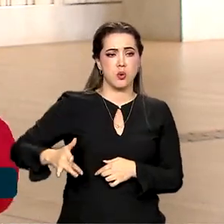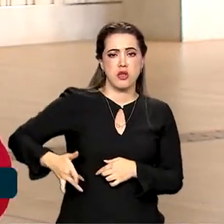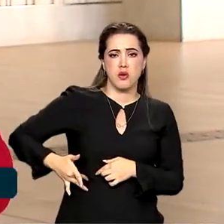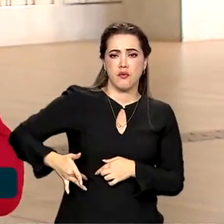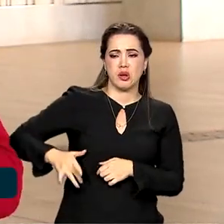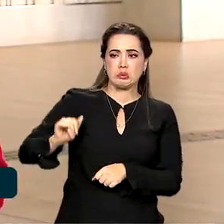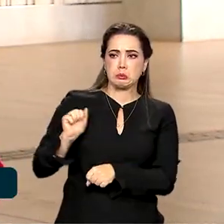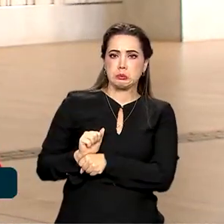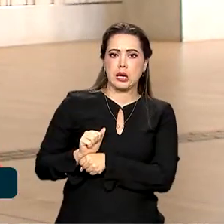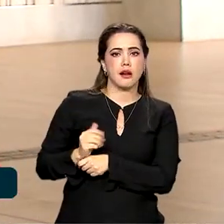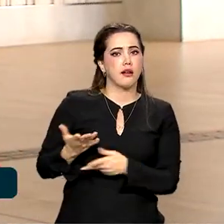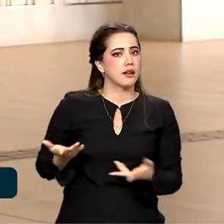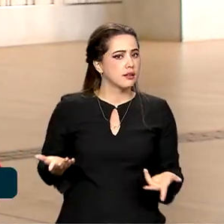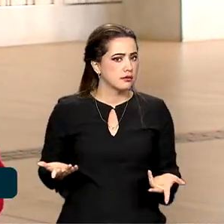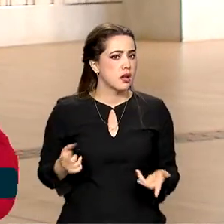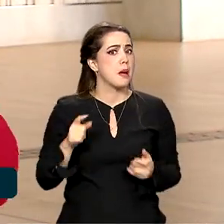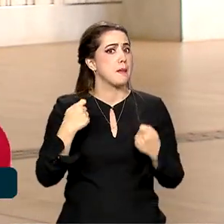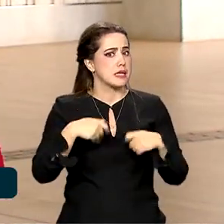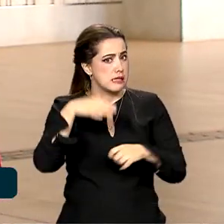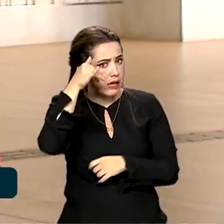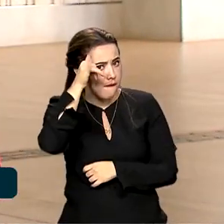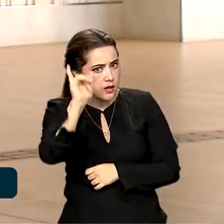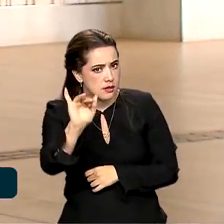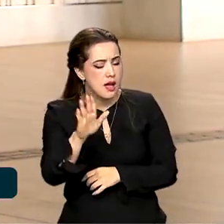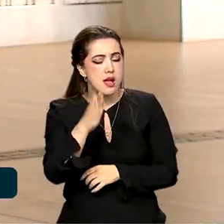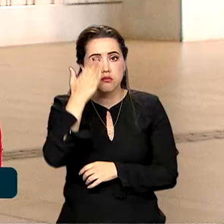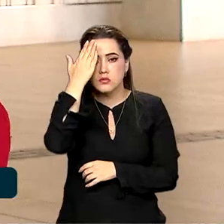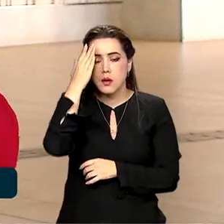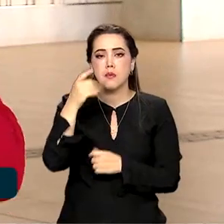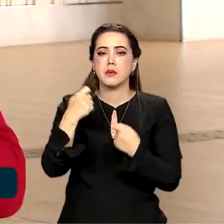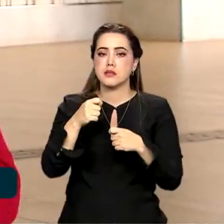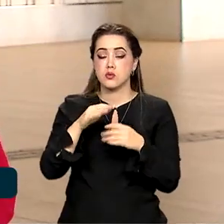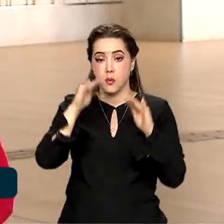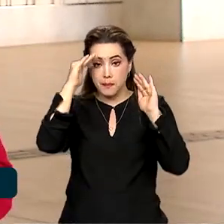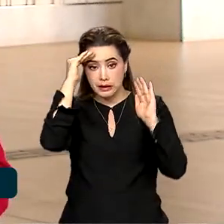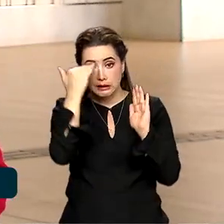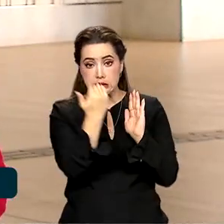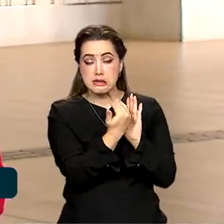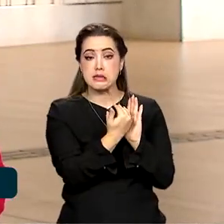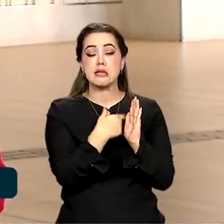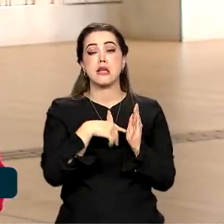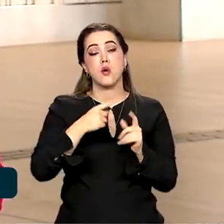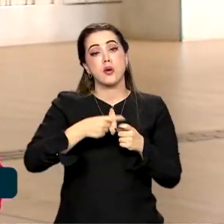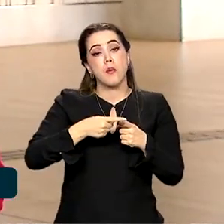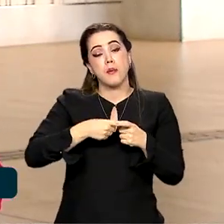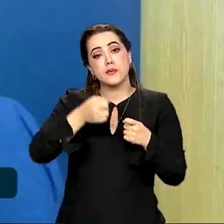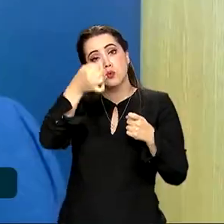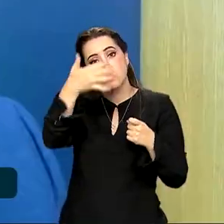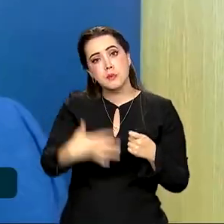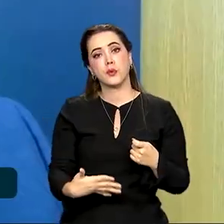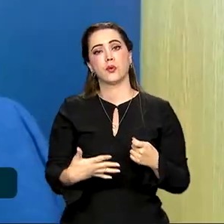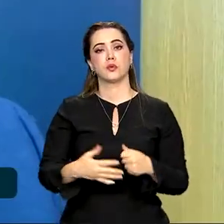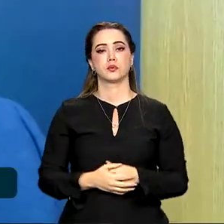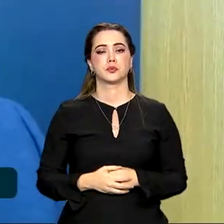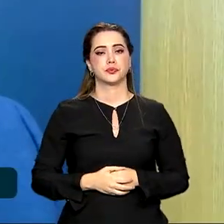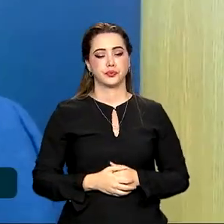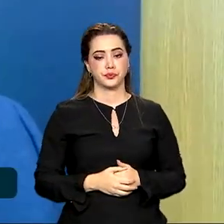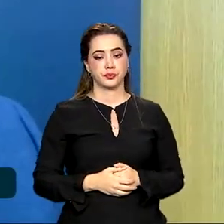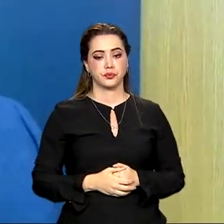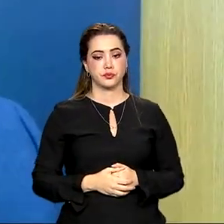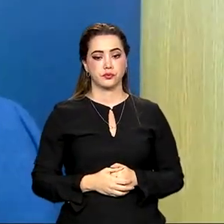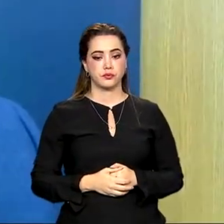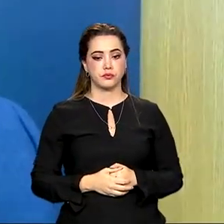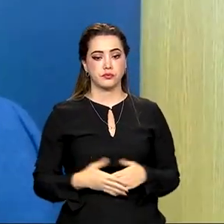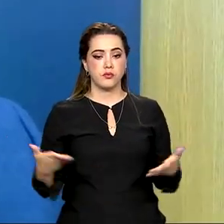devem evitar tomar remédio sem orientação e seguir as recomendações da Bula. A necessidade agora